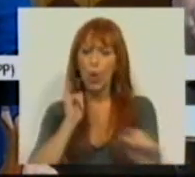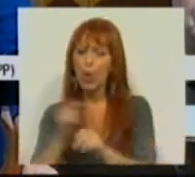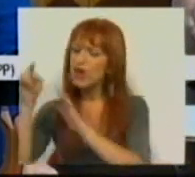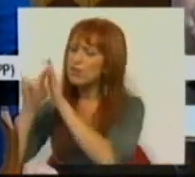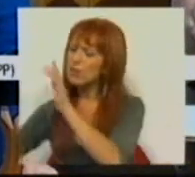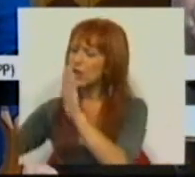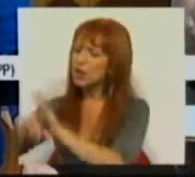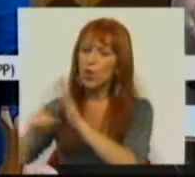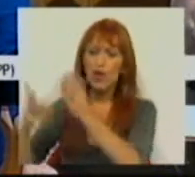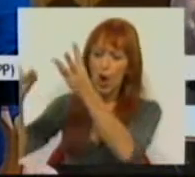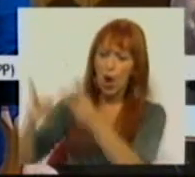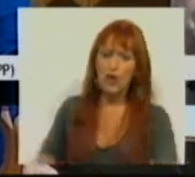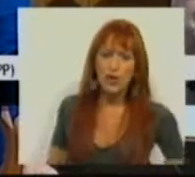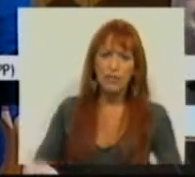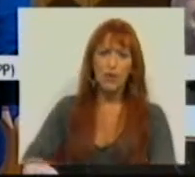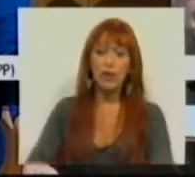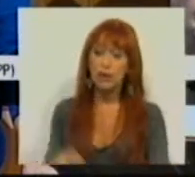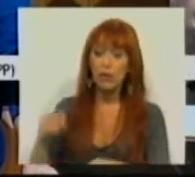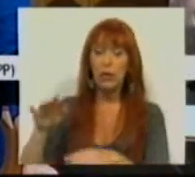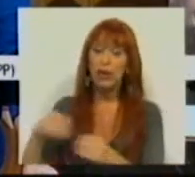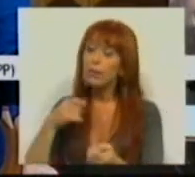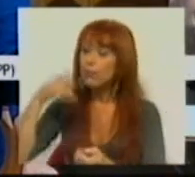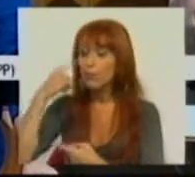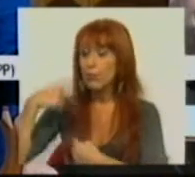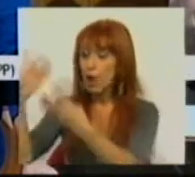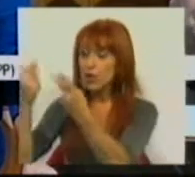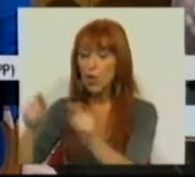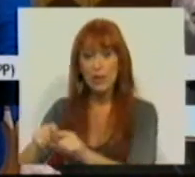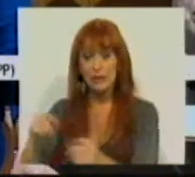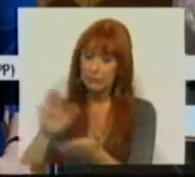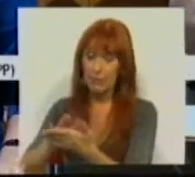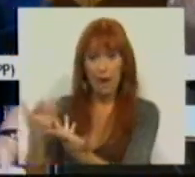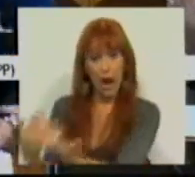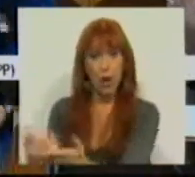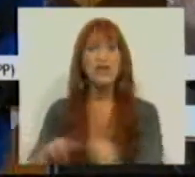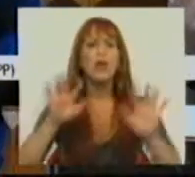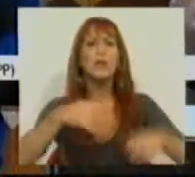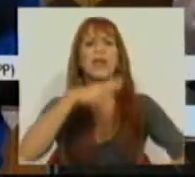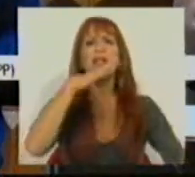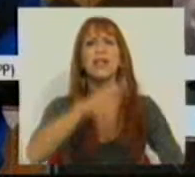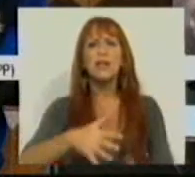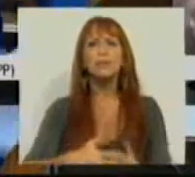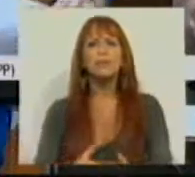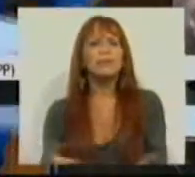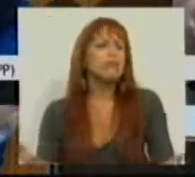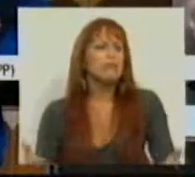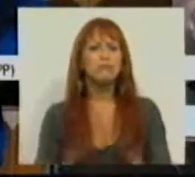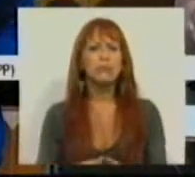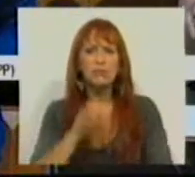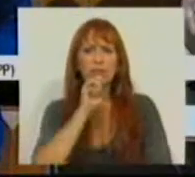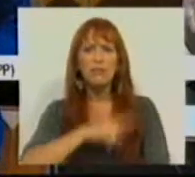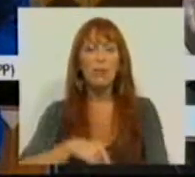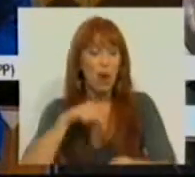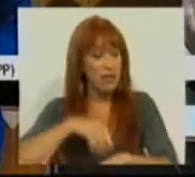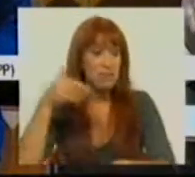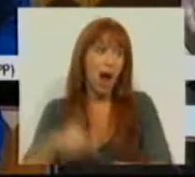normas legais, orçamentais e de prestação de contas aplicáveis e em vigor. E termino dizendo que pode ser que